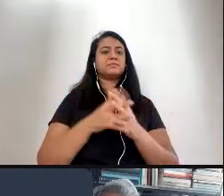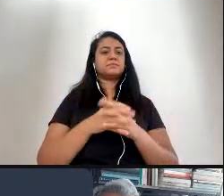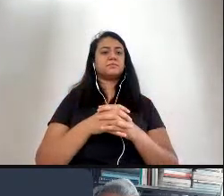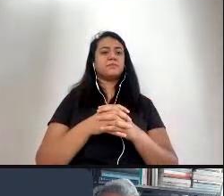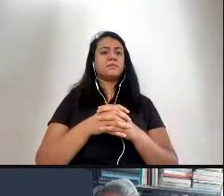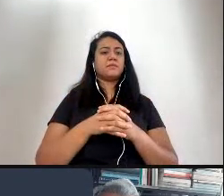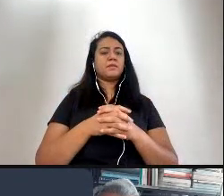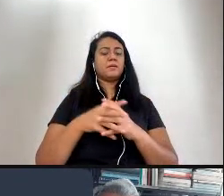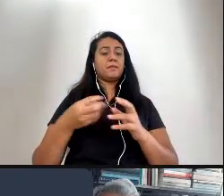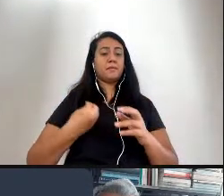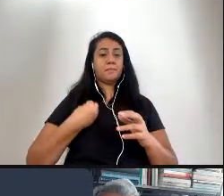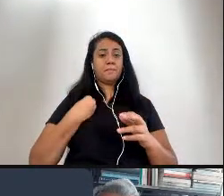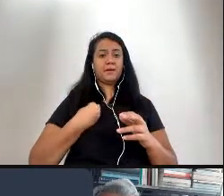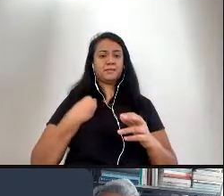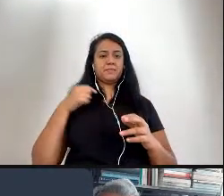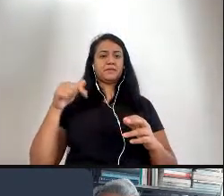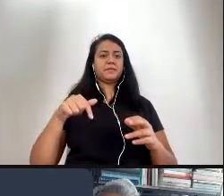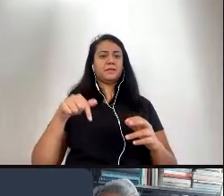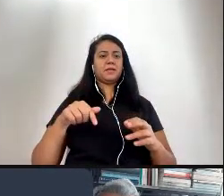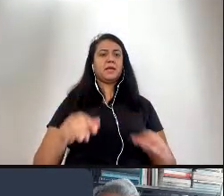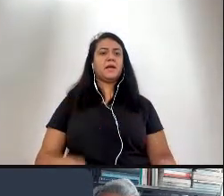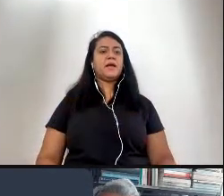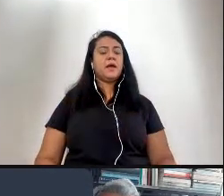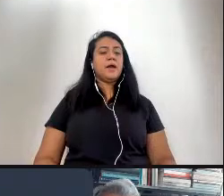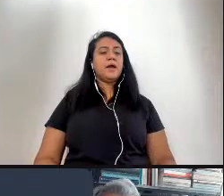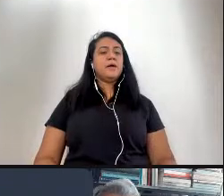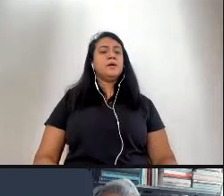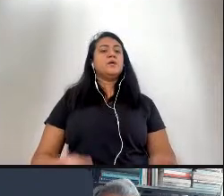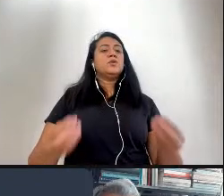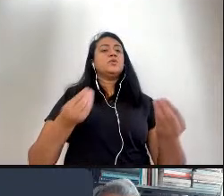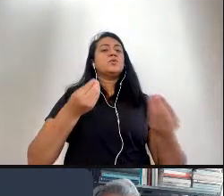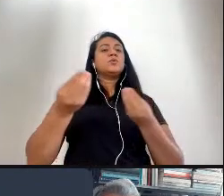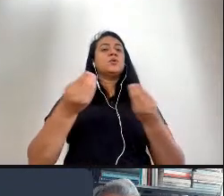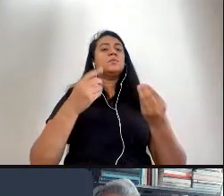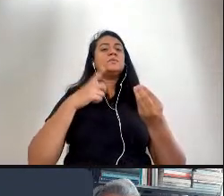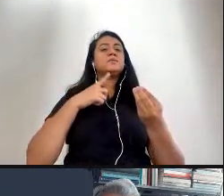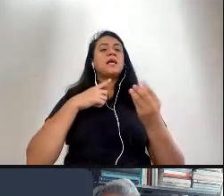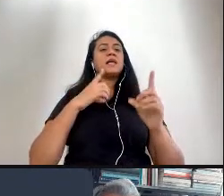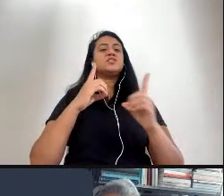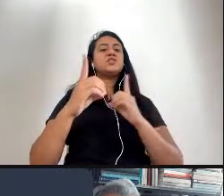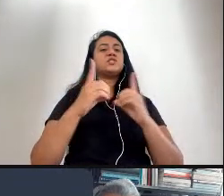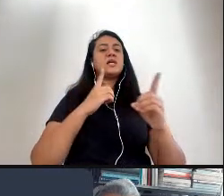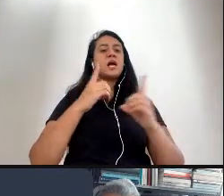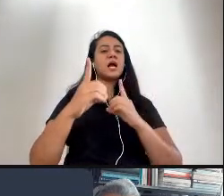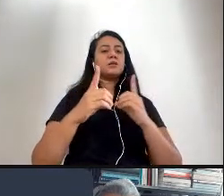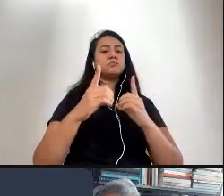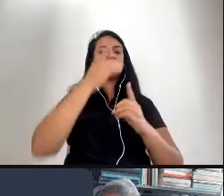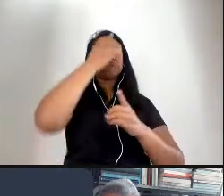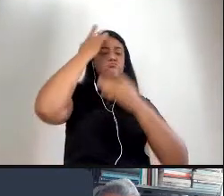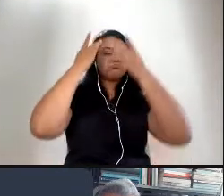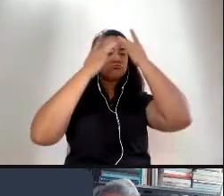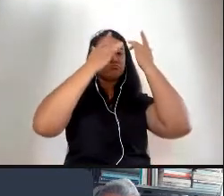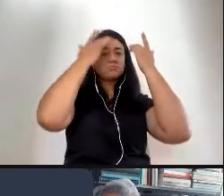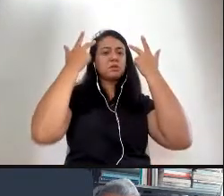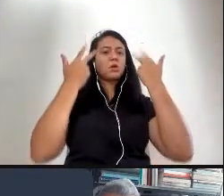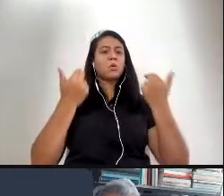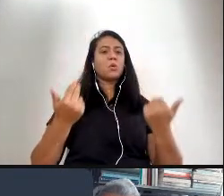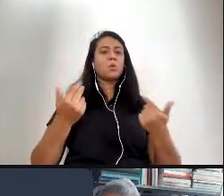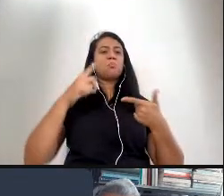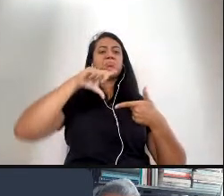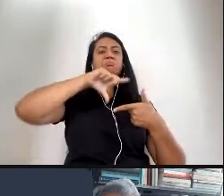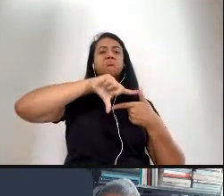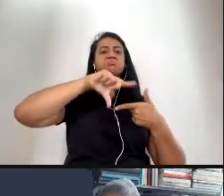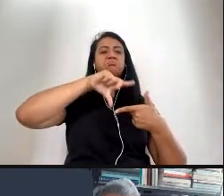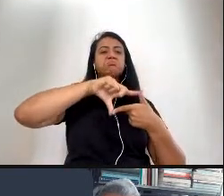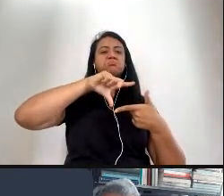participantes da mesa como estabelecer um diálogo com cidadão comum orientado por padrões tradicionais conservadores